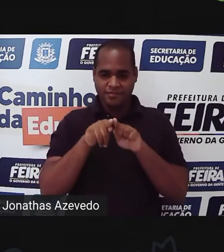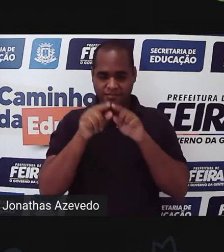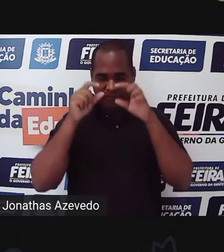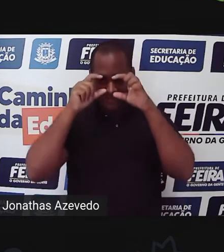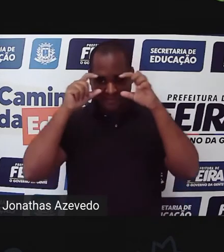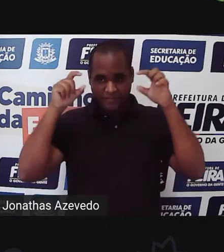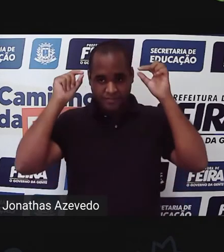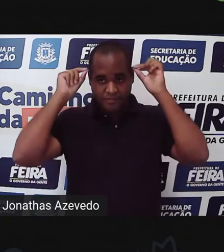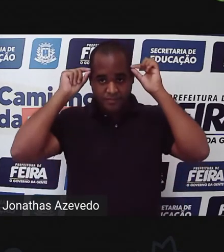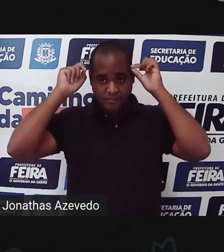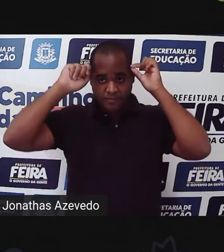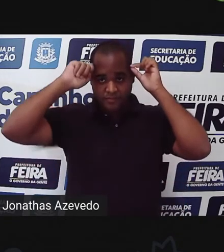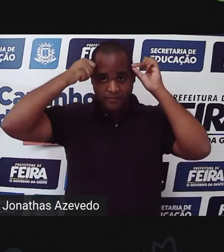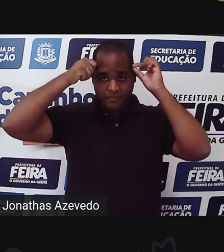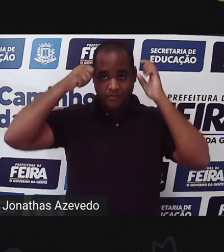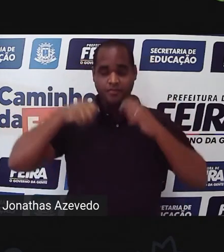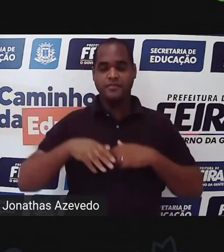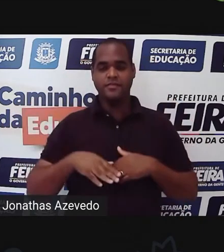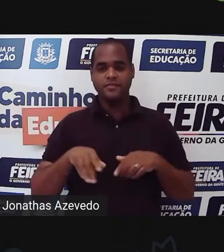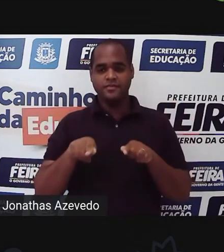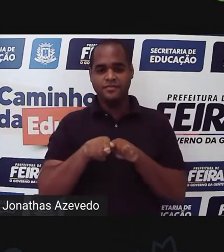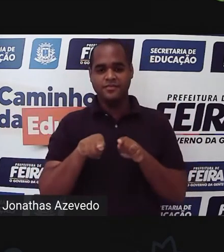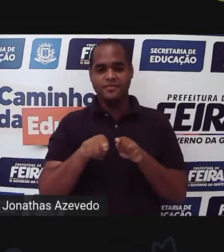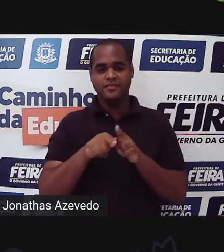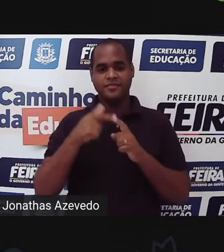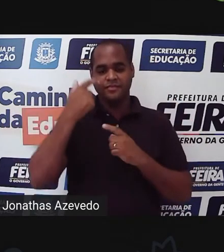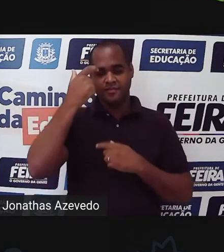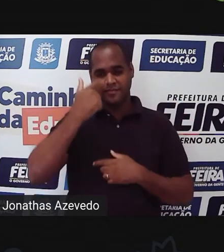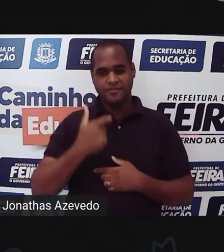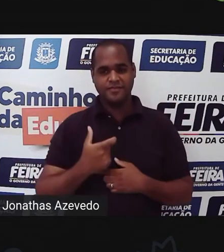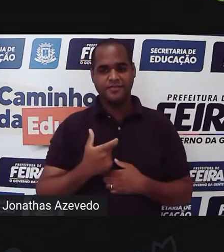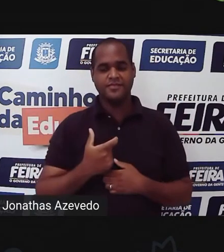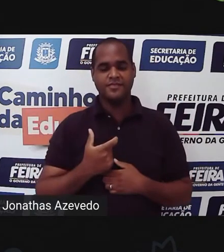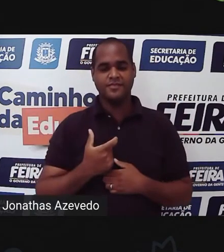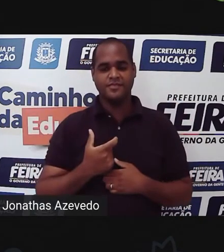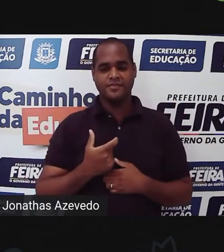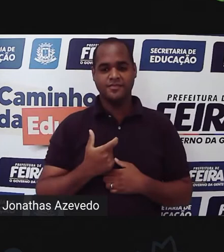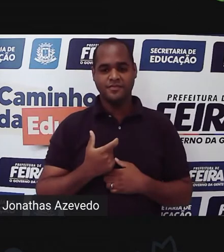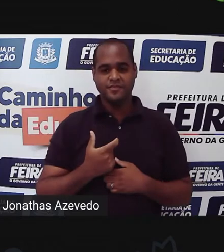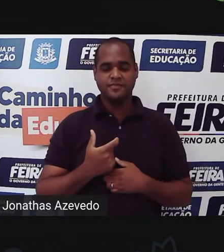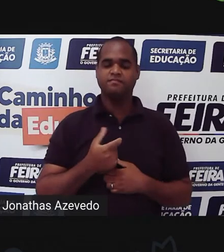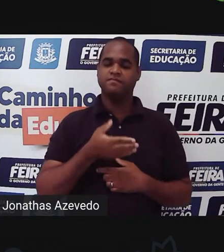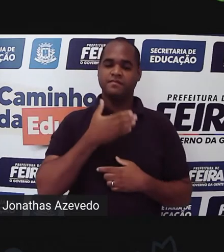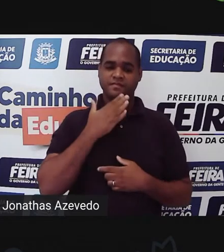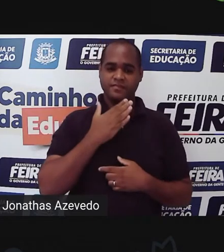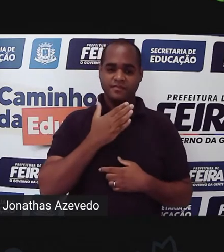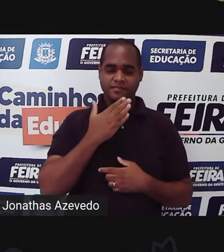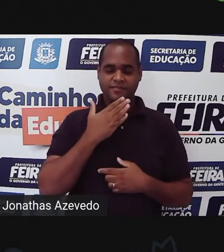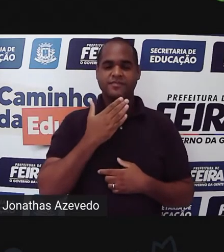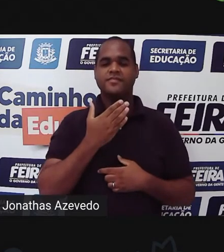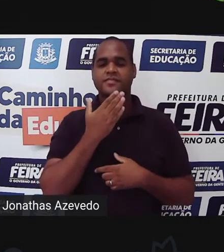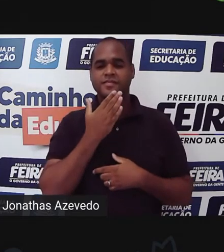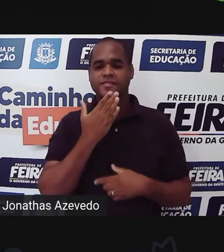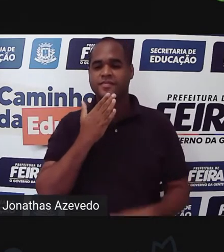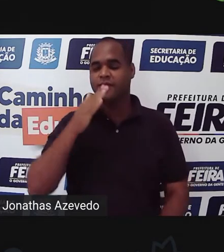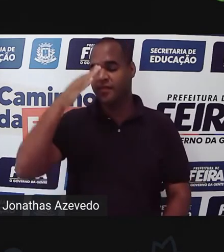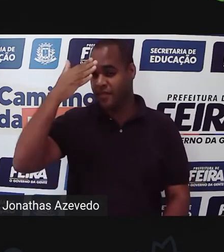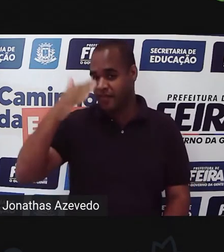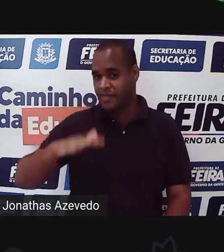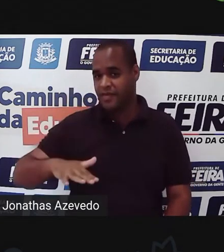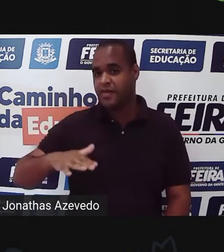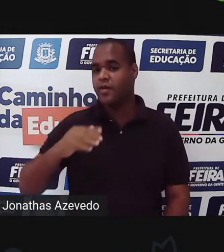com aro preto, minha aparência física já é bem conhecida de vocês, eu tenho em torno de 1